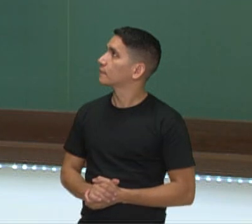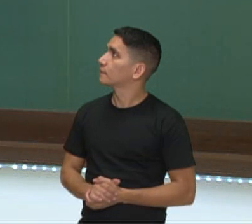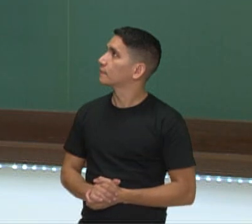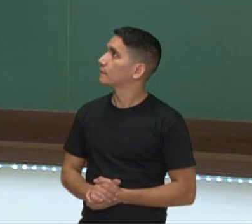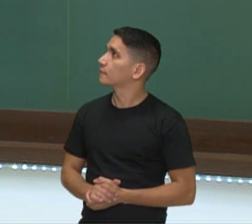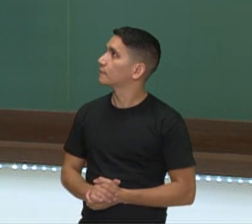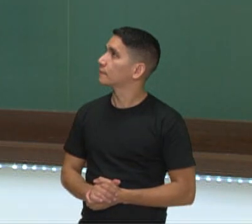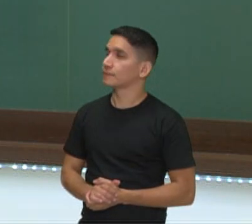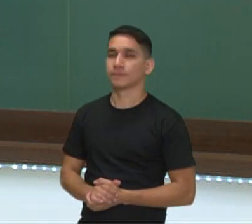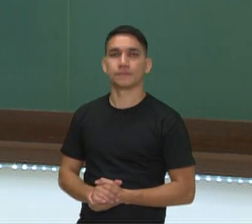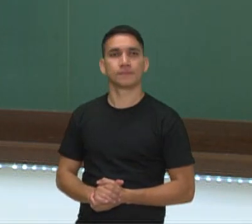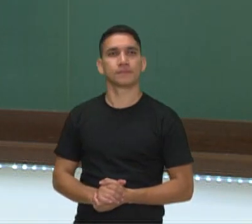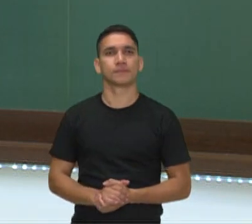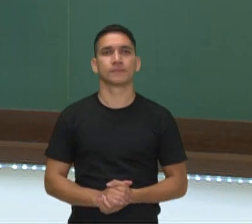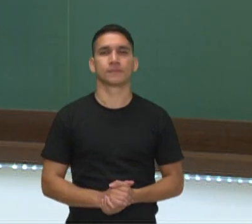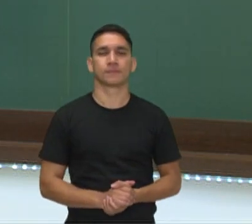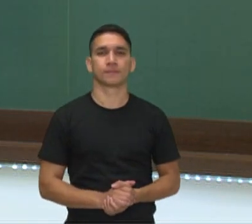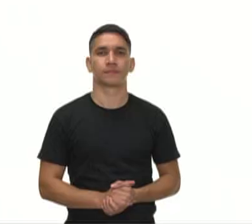NAFTA.